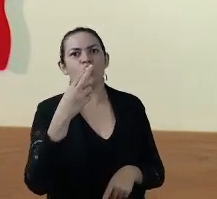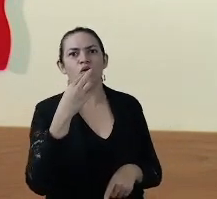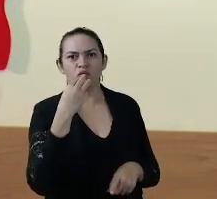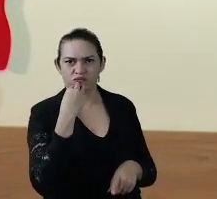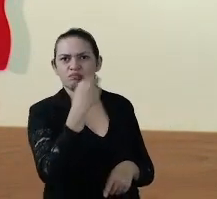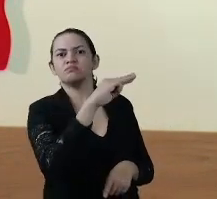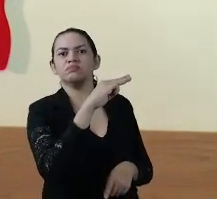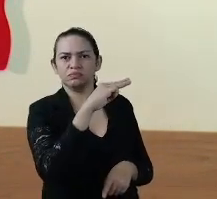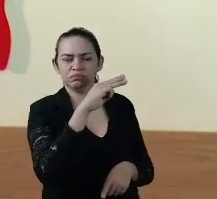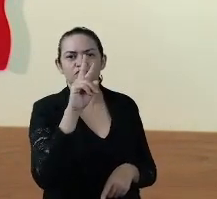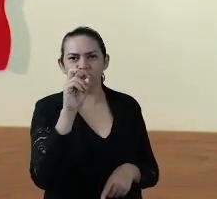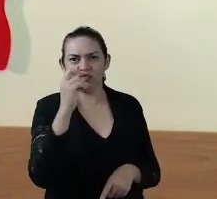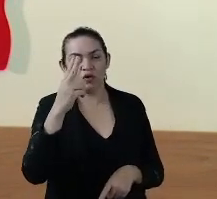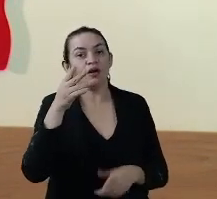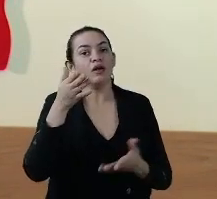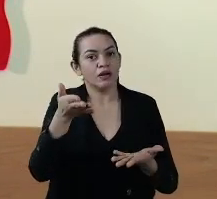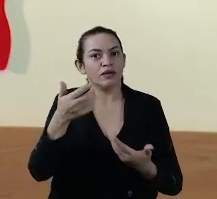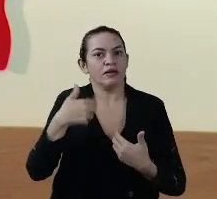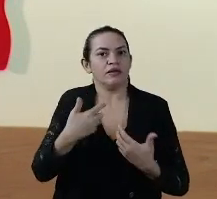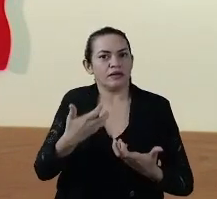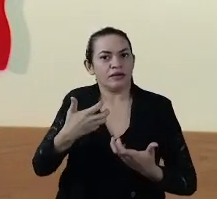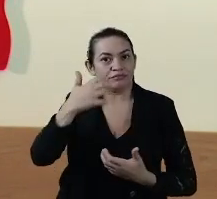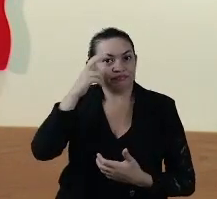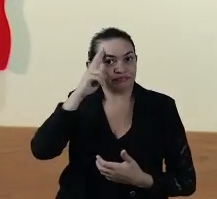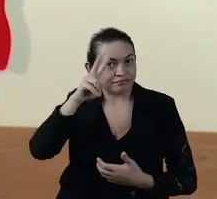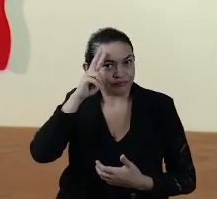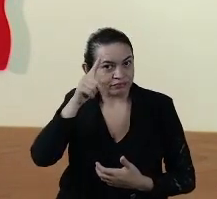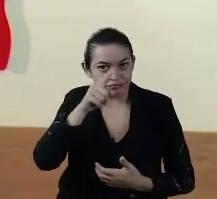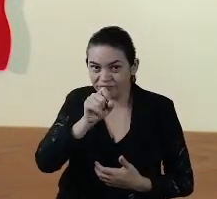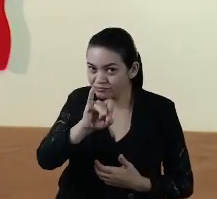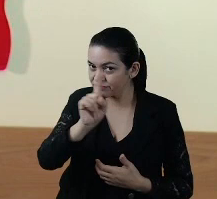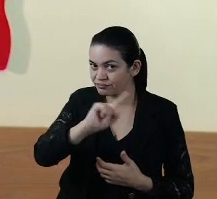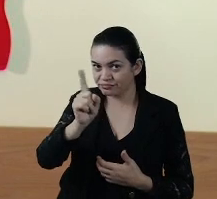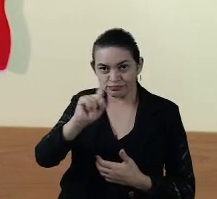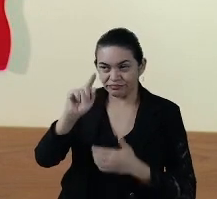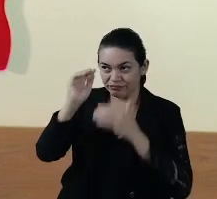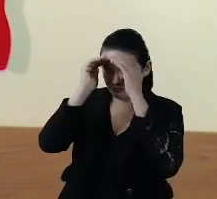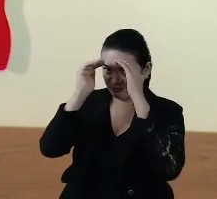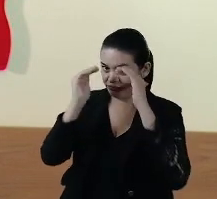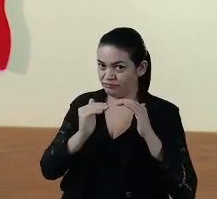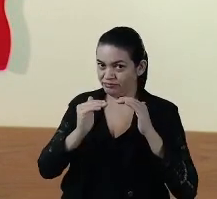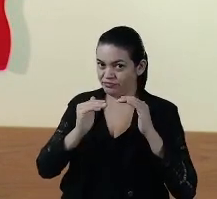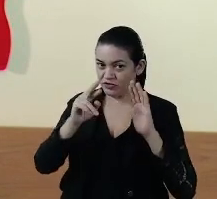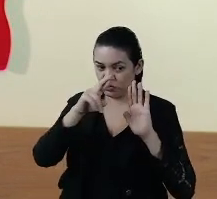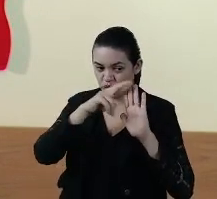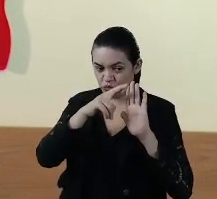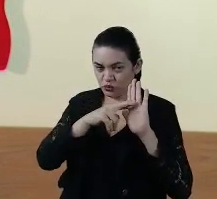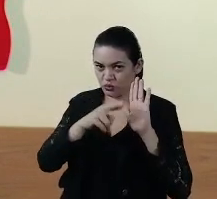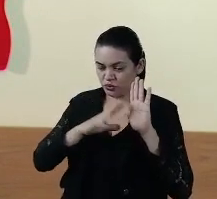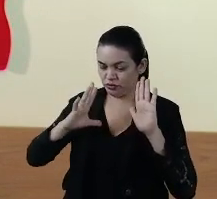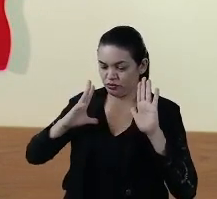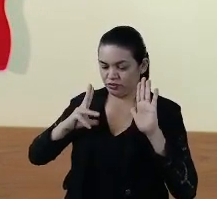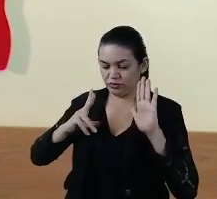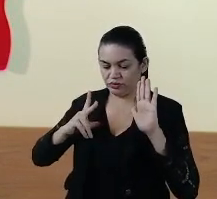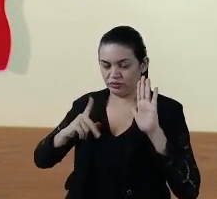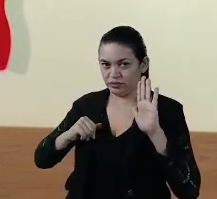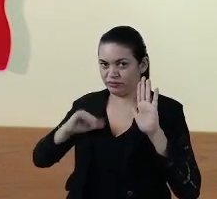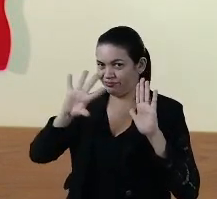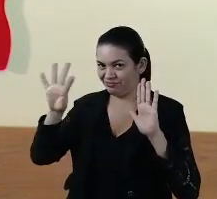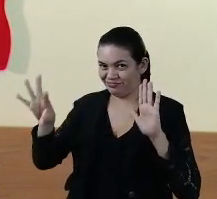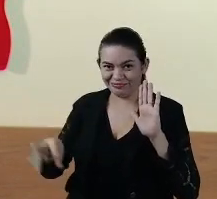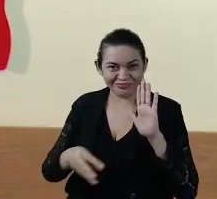Faço questão de lembrar que o descumprimento reiterado de normas sanitárias constitui